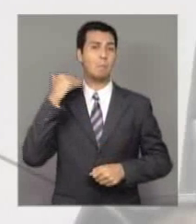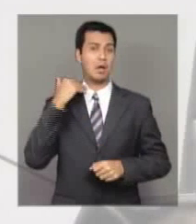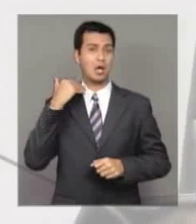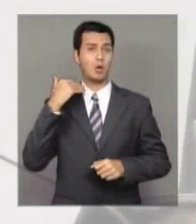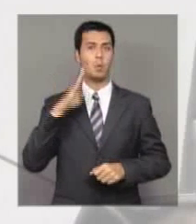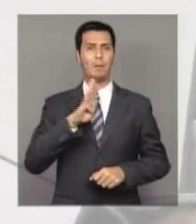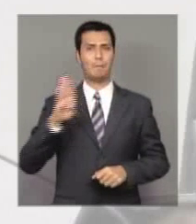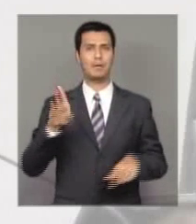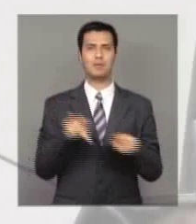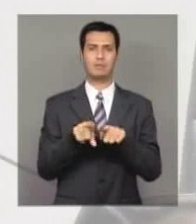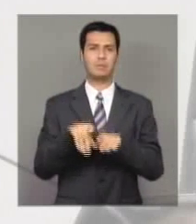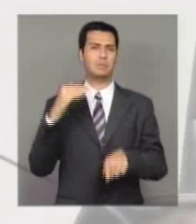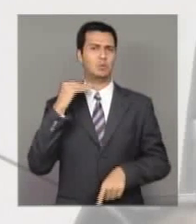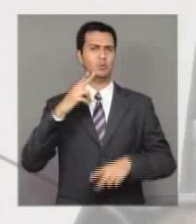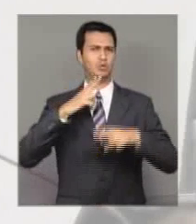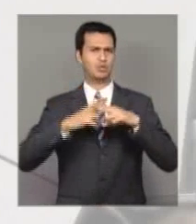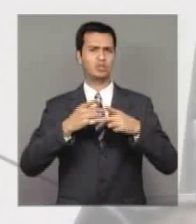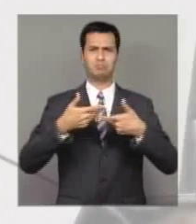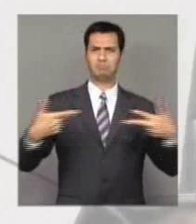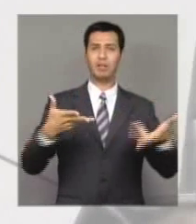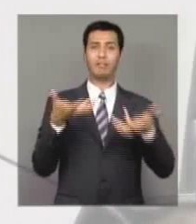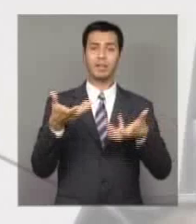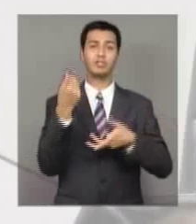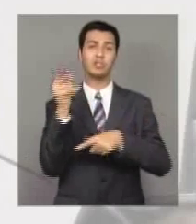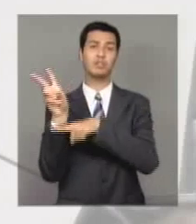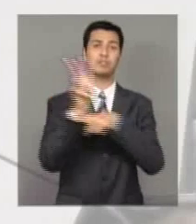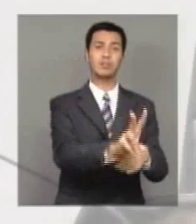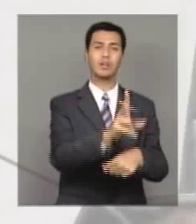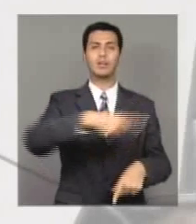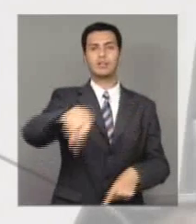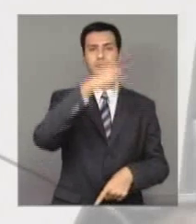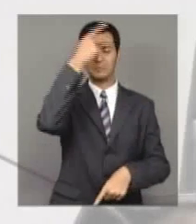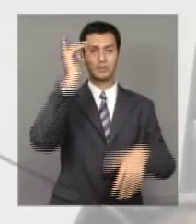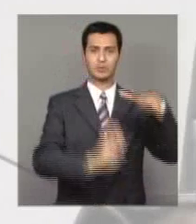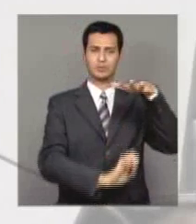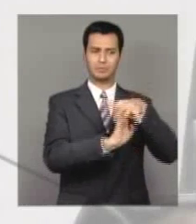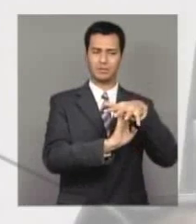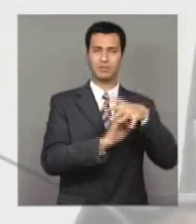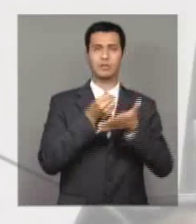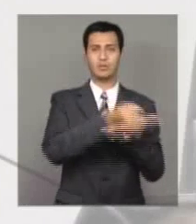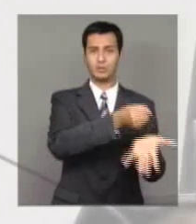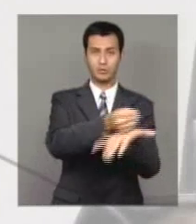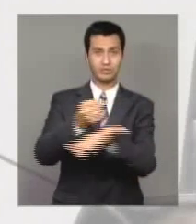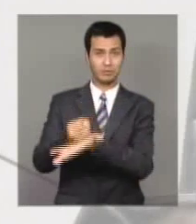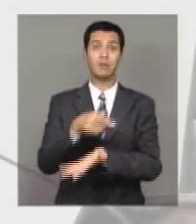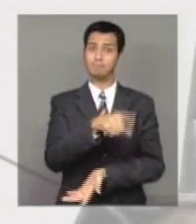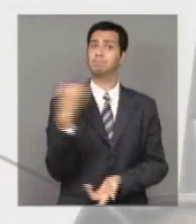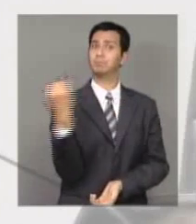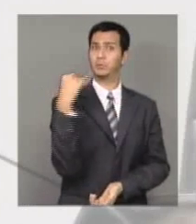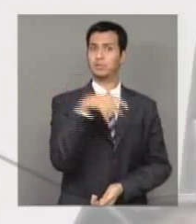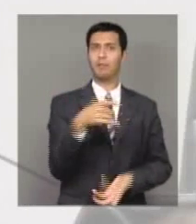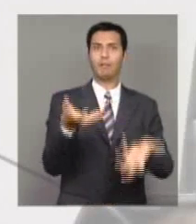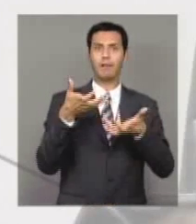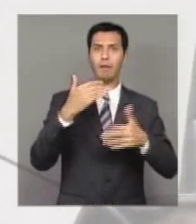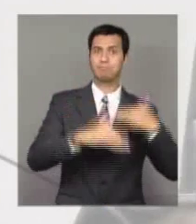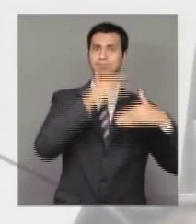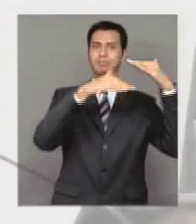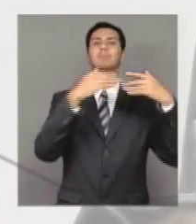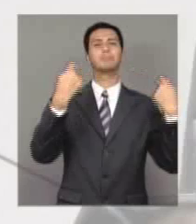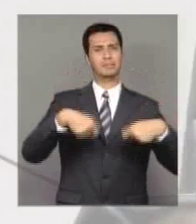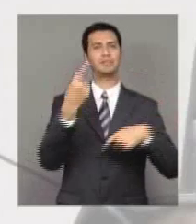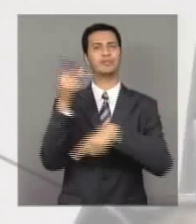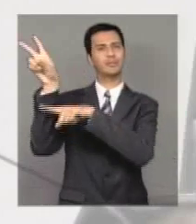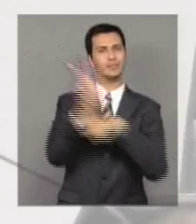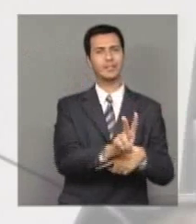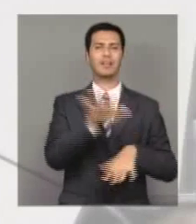financeiro, Luciano, é fundamental para quem quer expandir ou melhorar o seu negócio. Você sabe o que é mais importante?